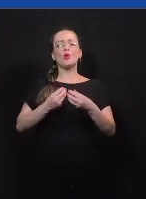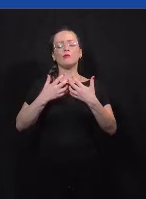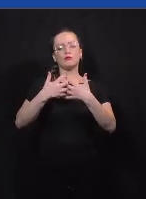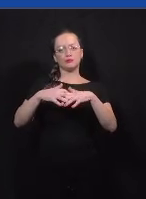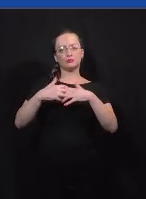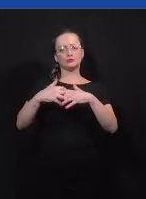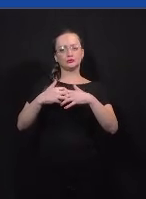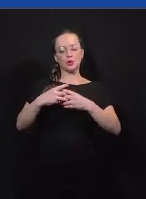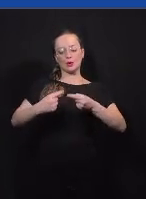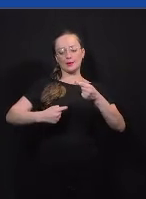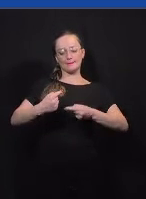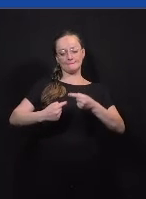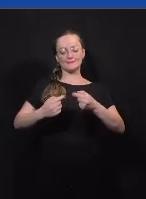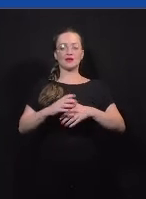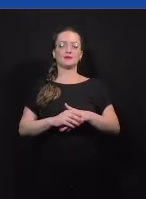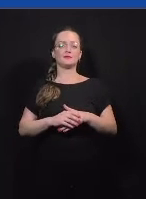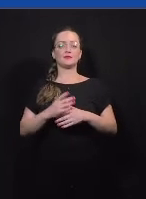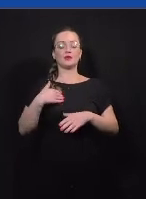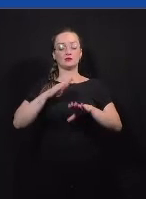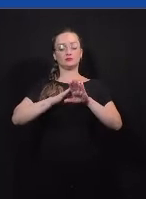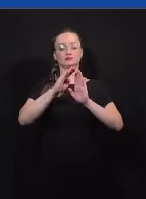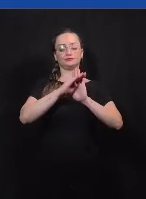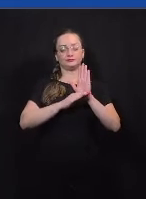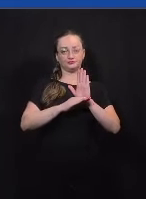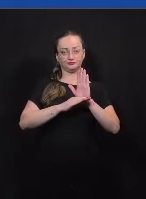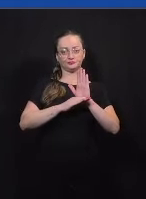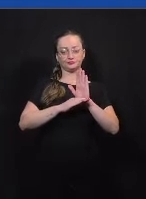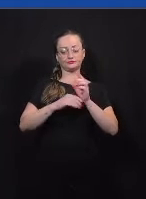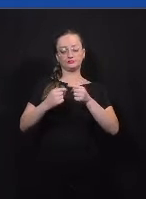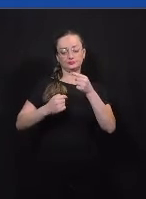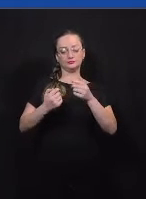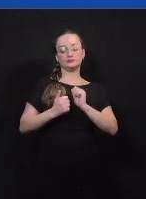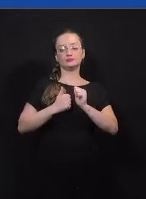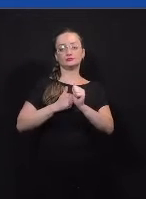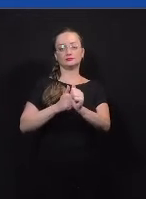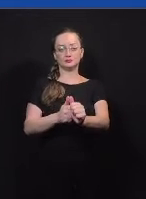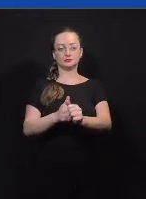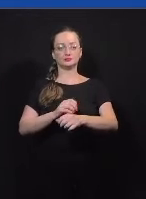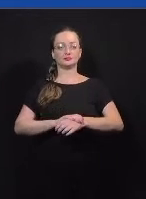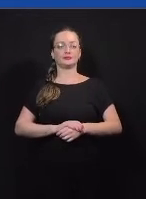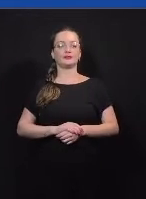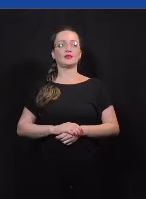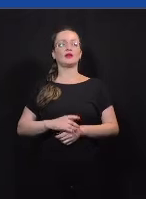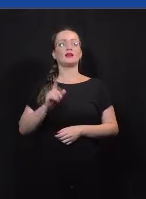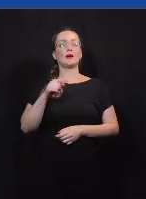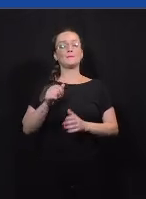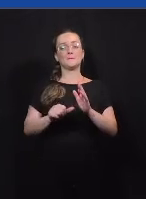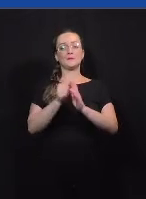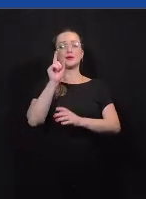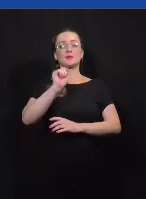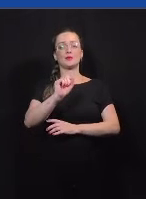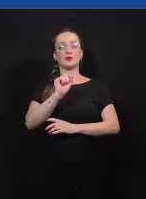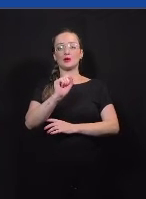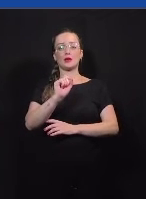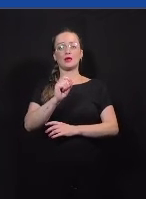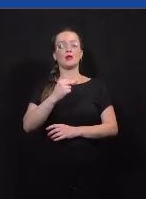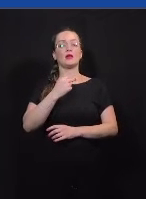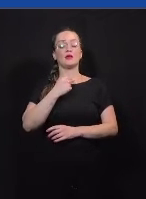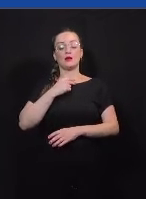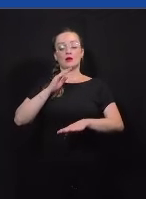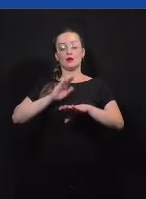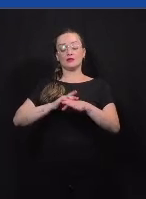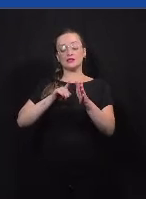o debate, eu vou falar um pouco das regras que os debatedores vão ter que seguir. Então, a primeira dessas regras é que não é permitido realizar